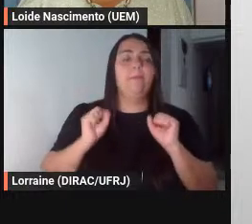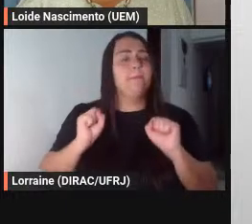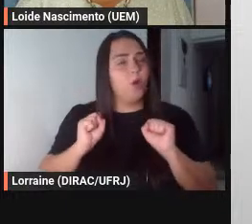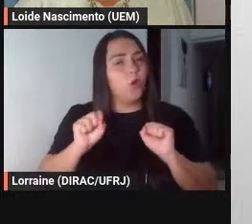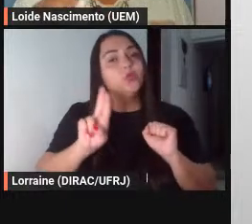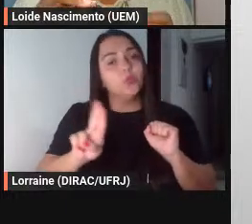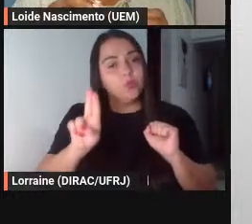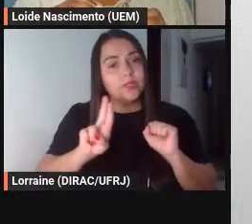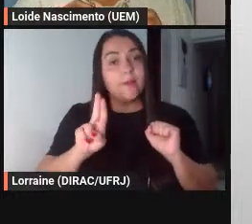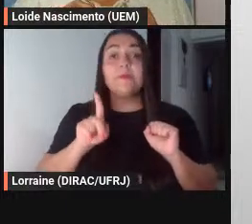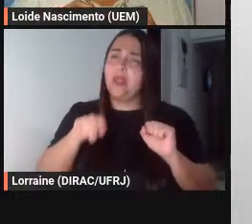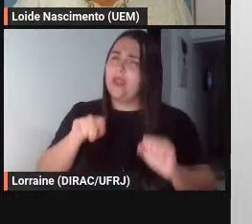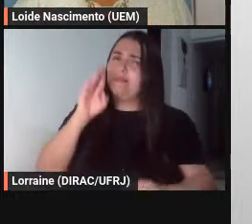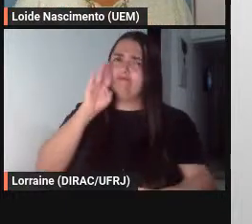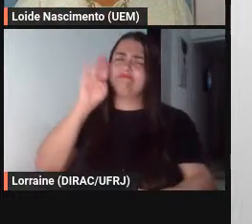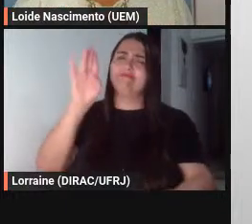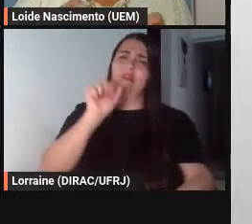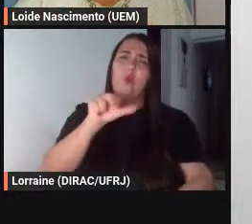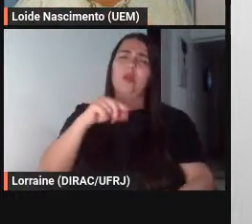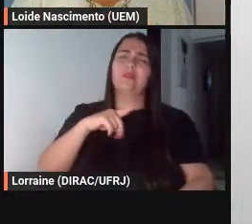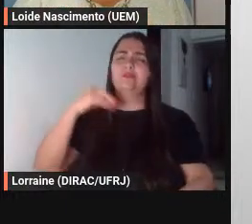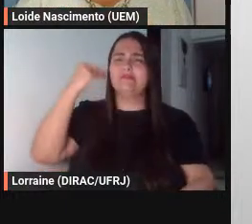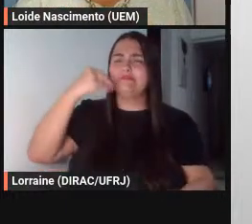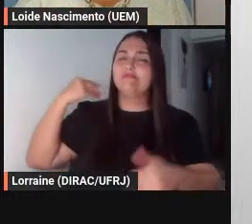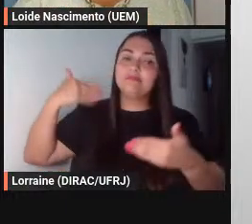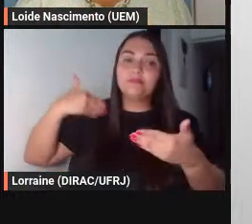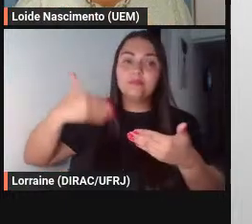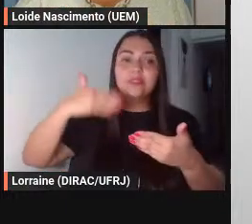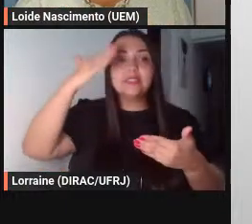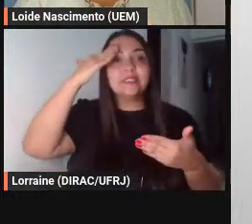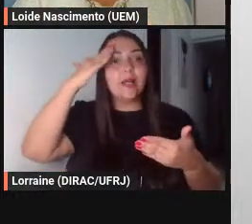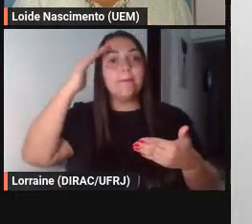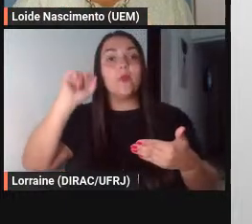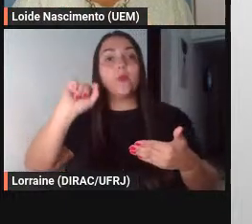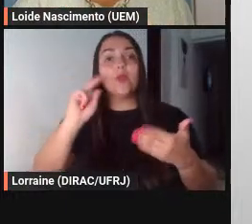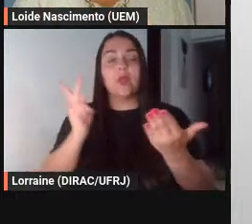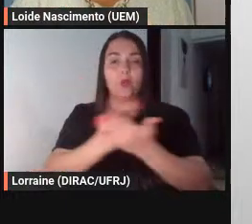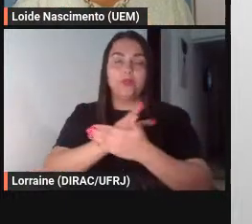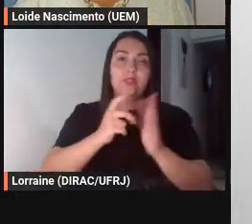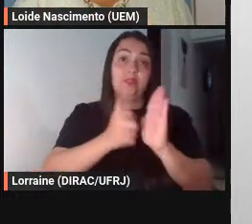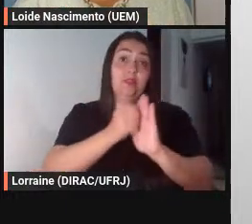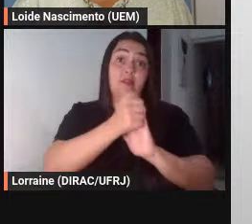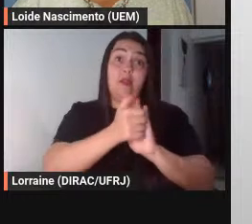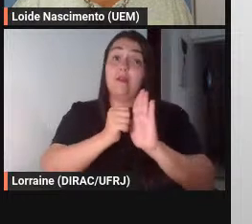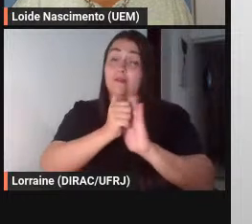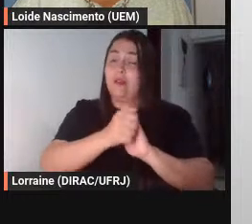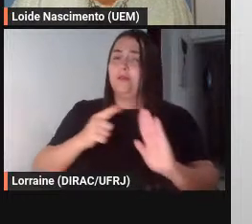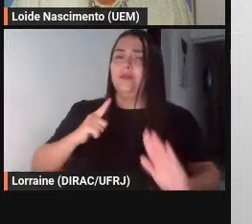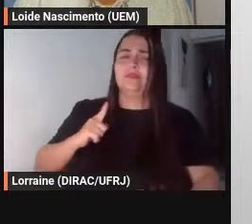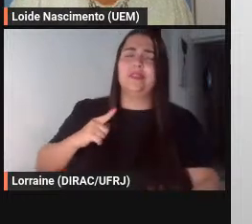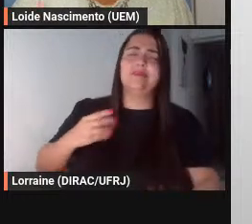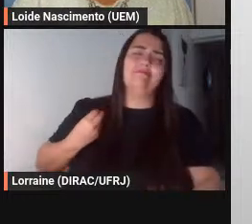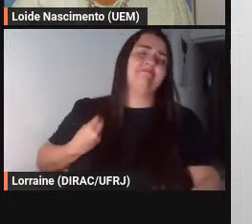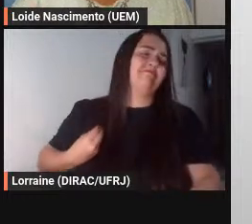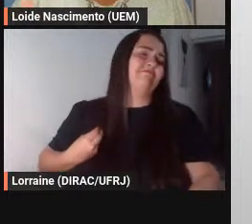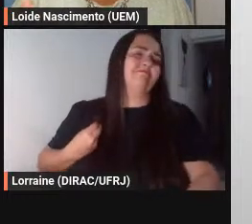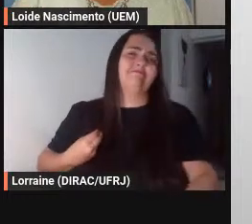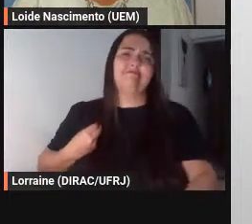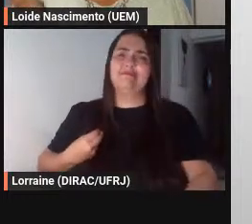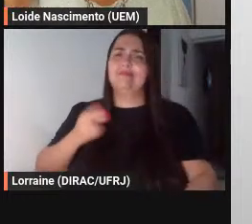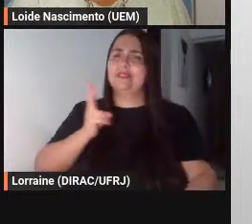aluno tenha esse repertório da tradição da fábula porque ela está presente no